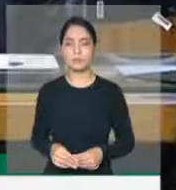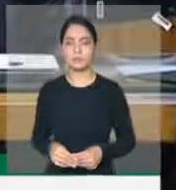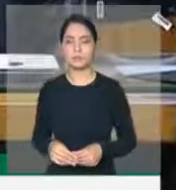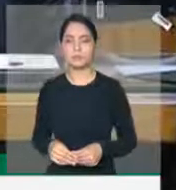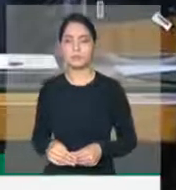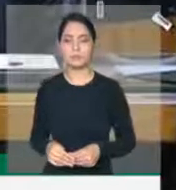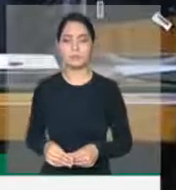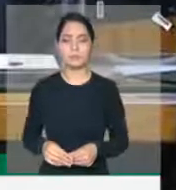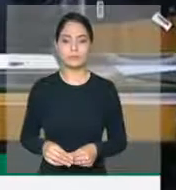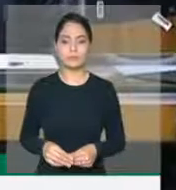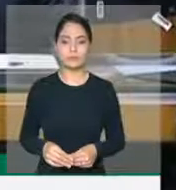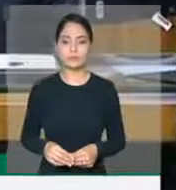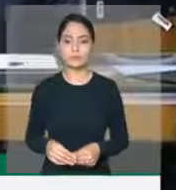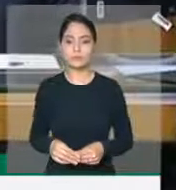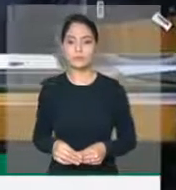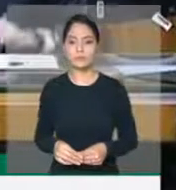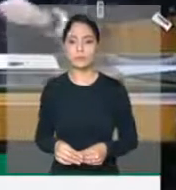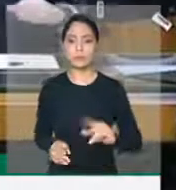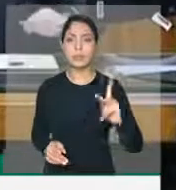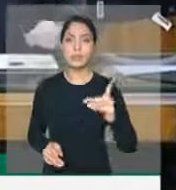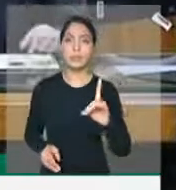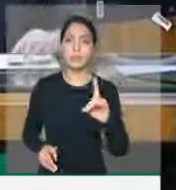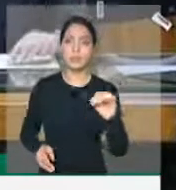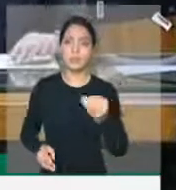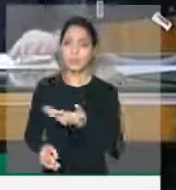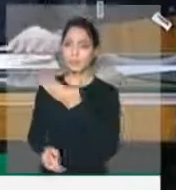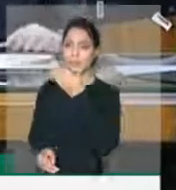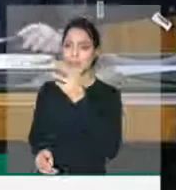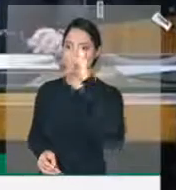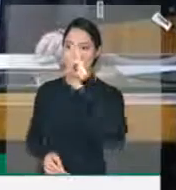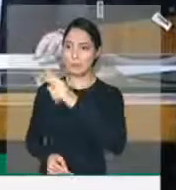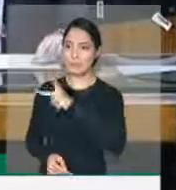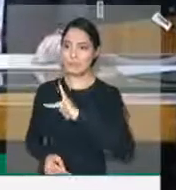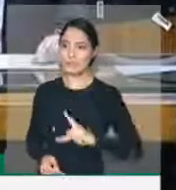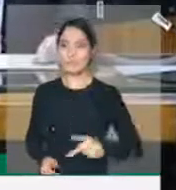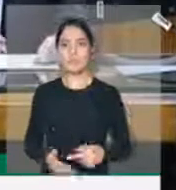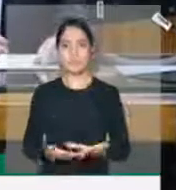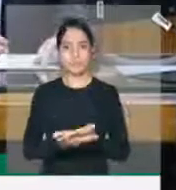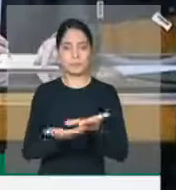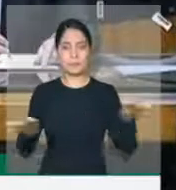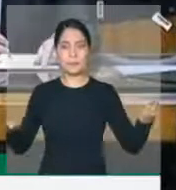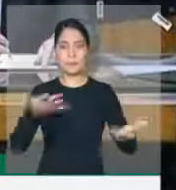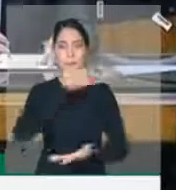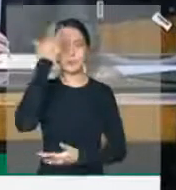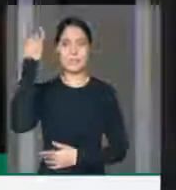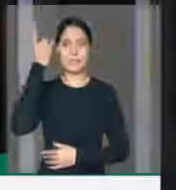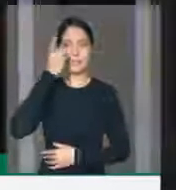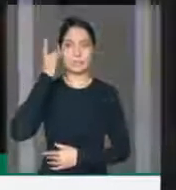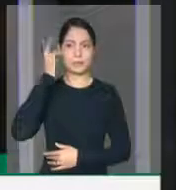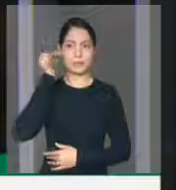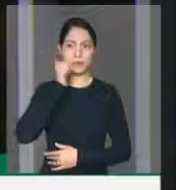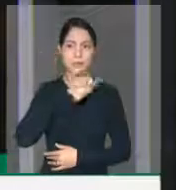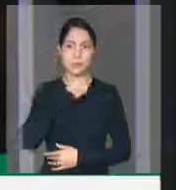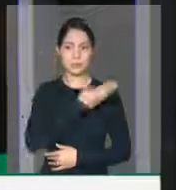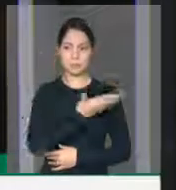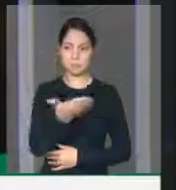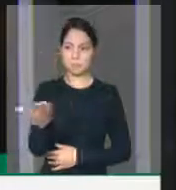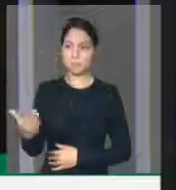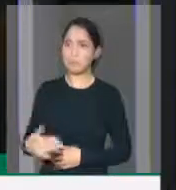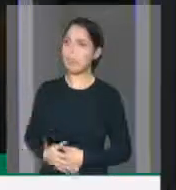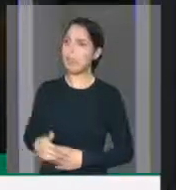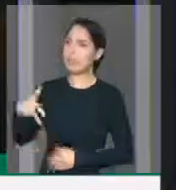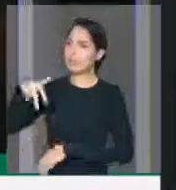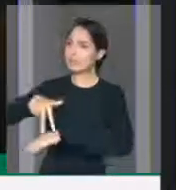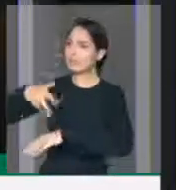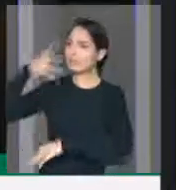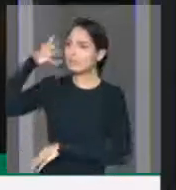Senhor Presidente, Ildo Rocha, senhores deputados, deputadas, eu trago uma preocupação nessa tribuna